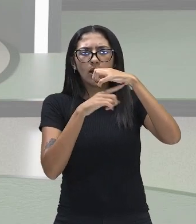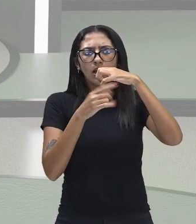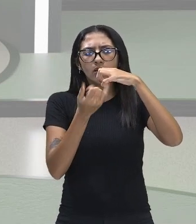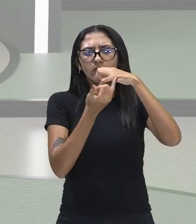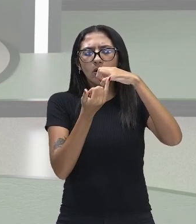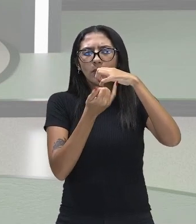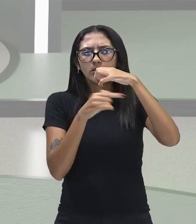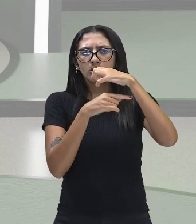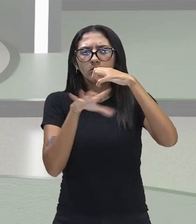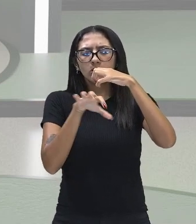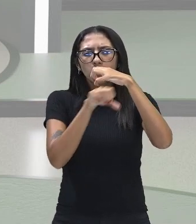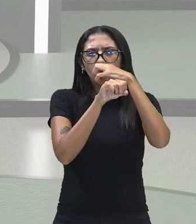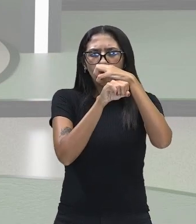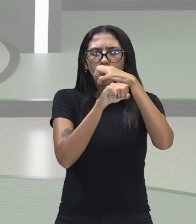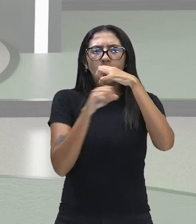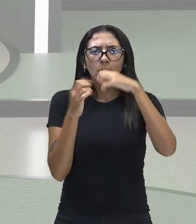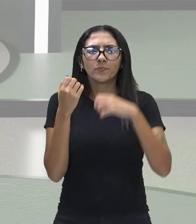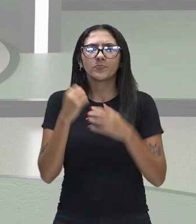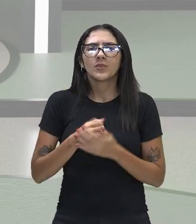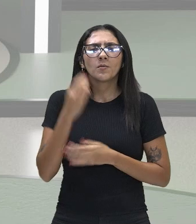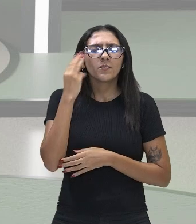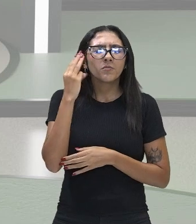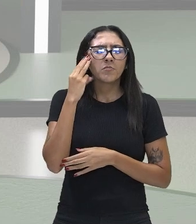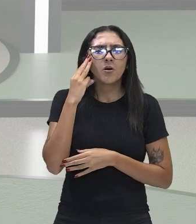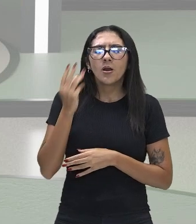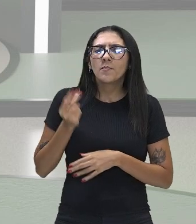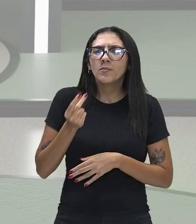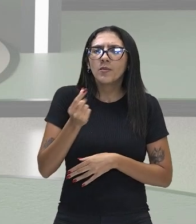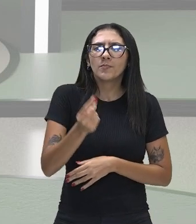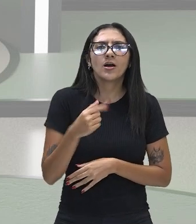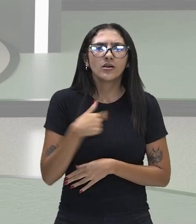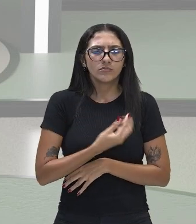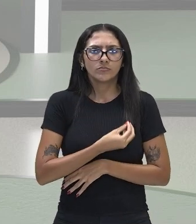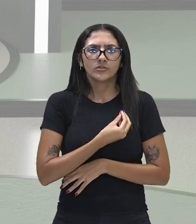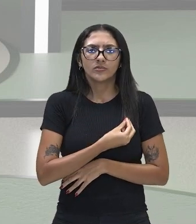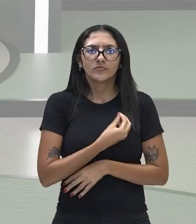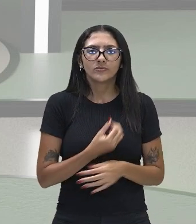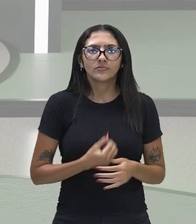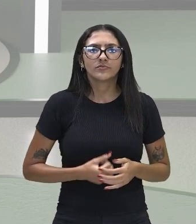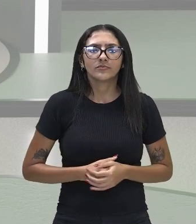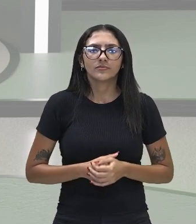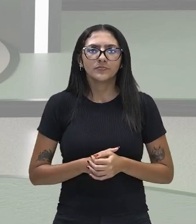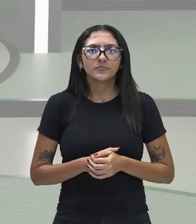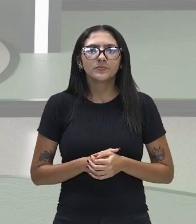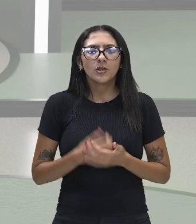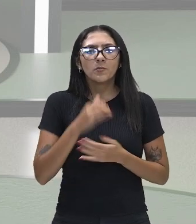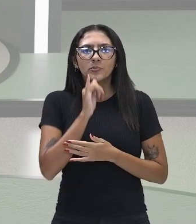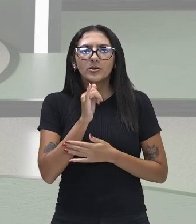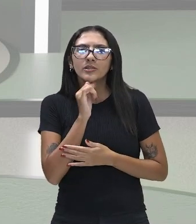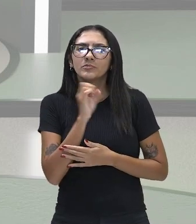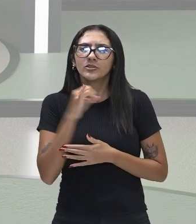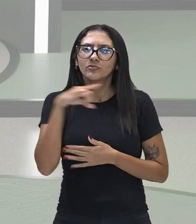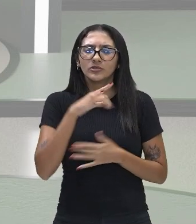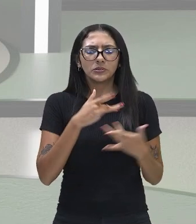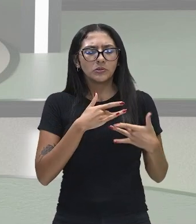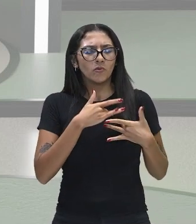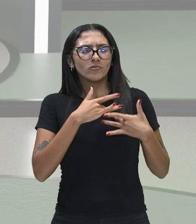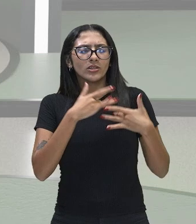emoções, aquelas que realmente marcam a nossa vida. Quando você fica apaixonado, por exemplo, o seu sistema límbico fica